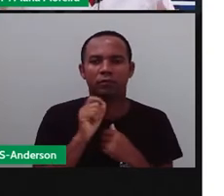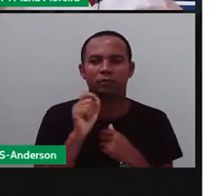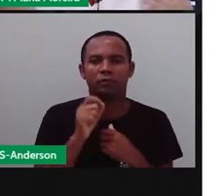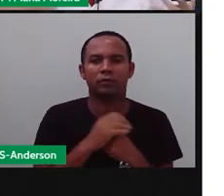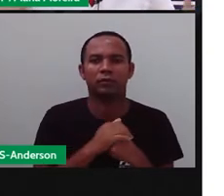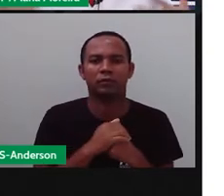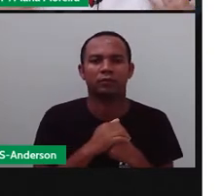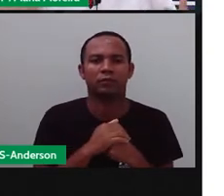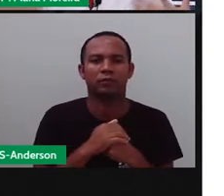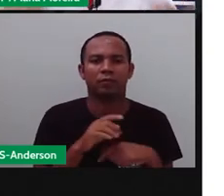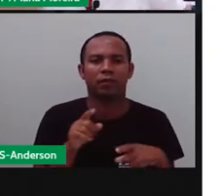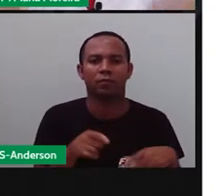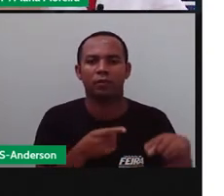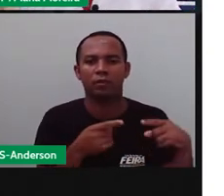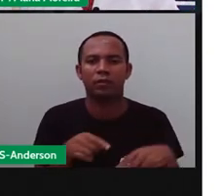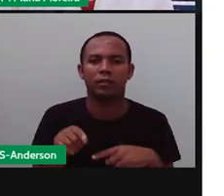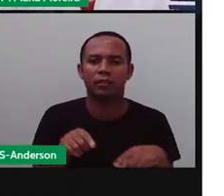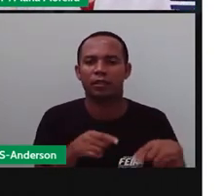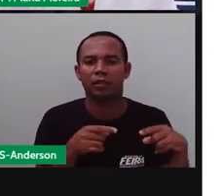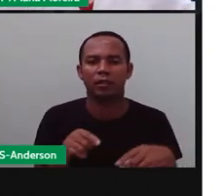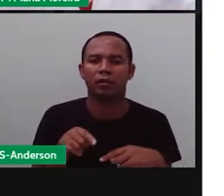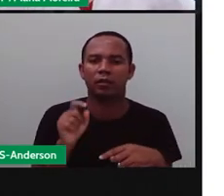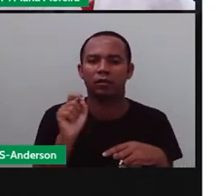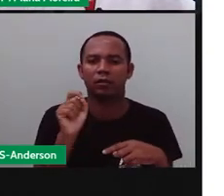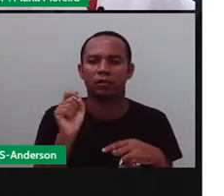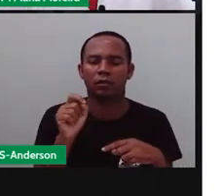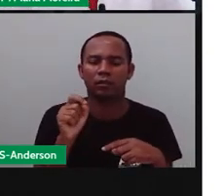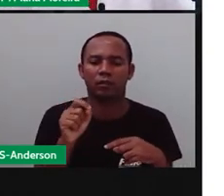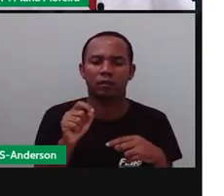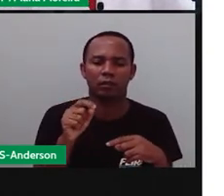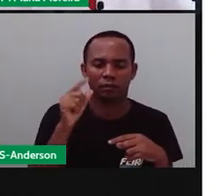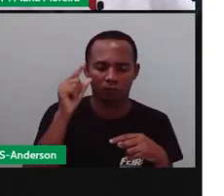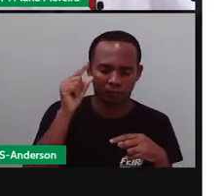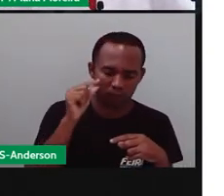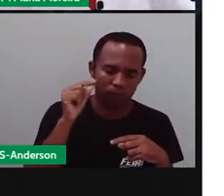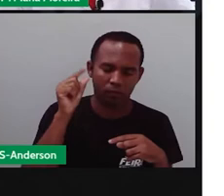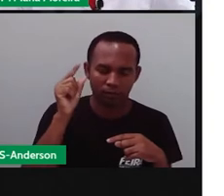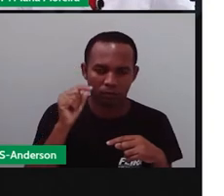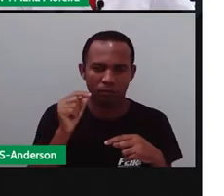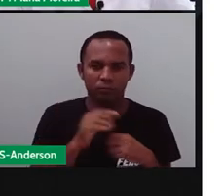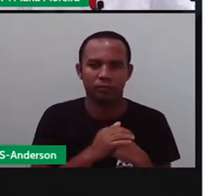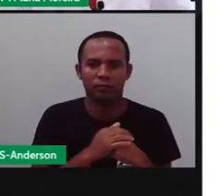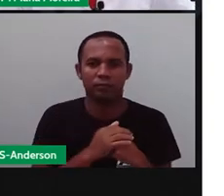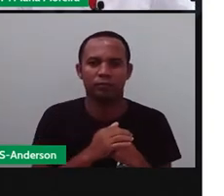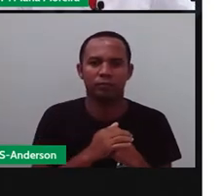aí, porque a cantiga, na verdade, era para induzir as crianças a dormirem.